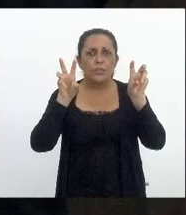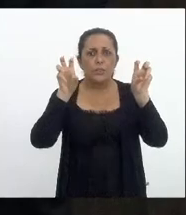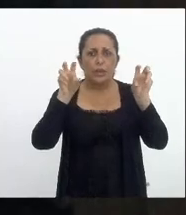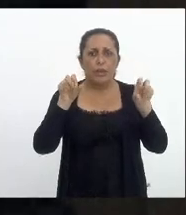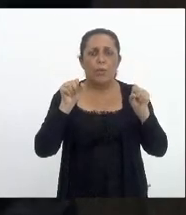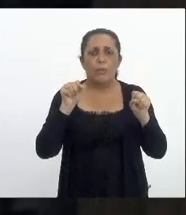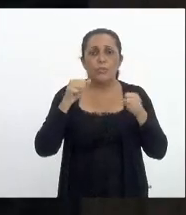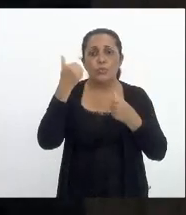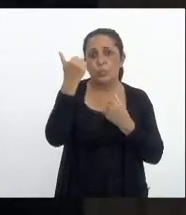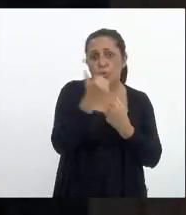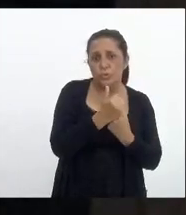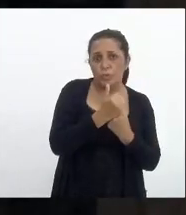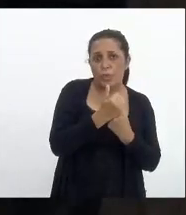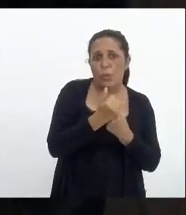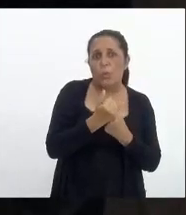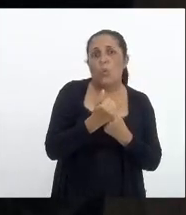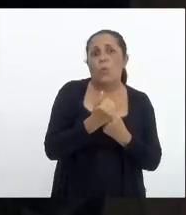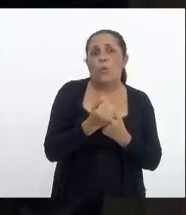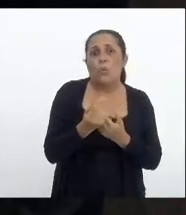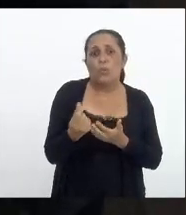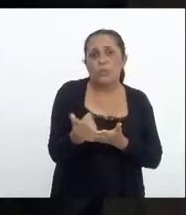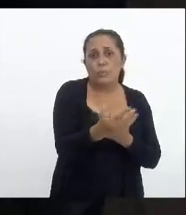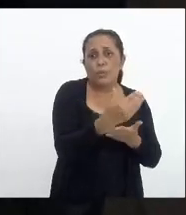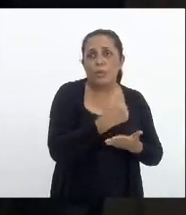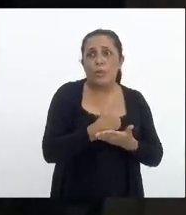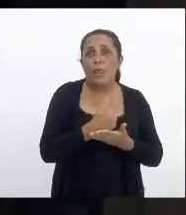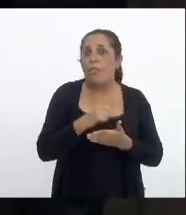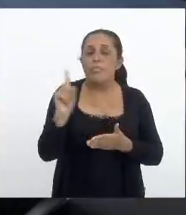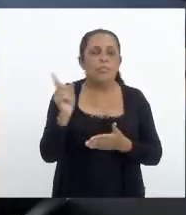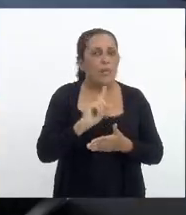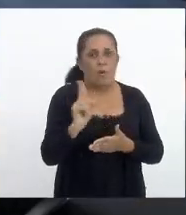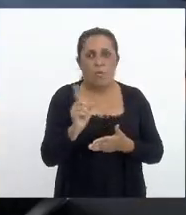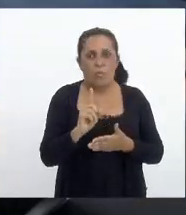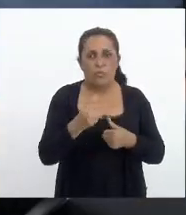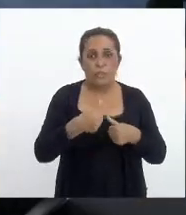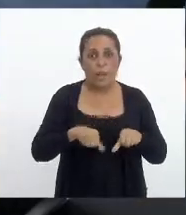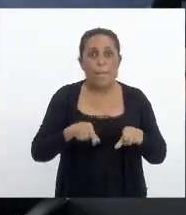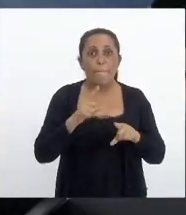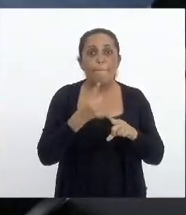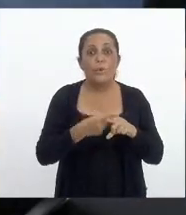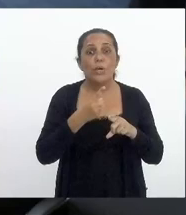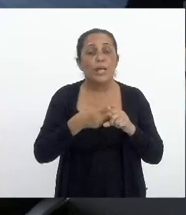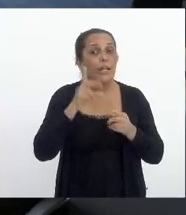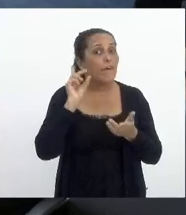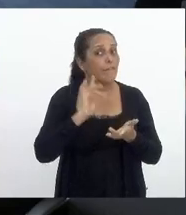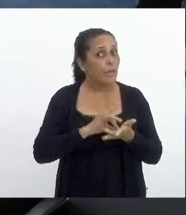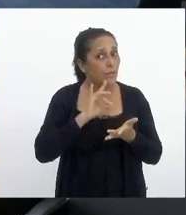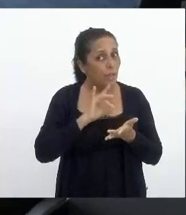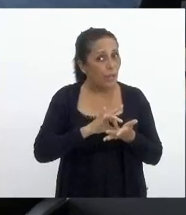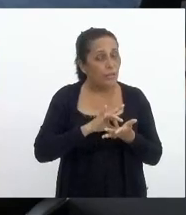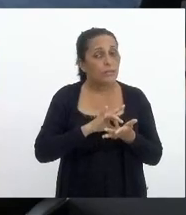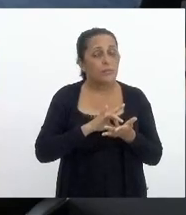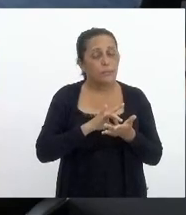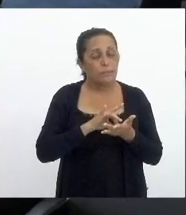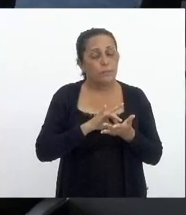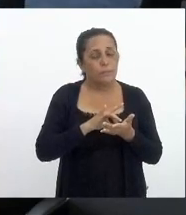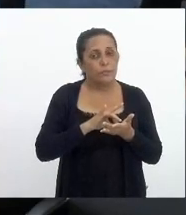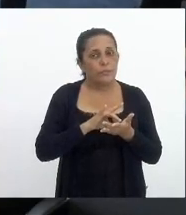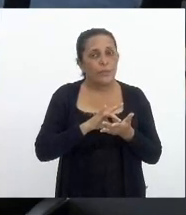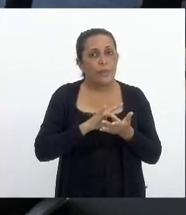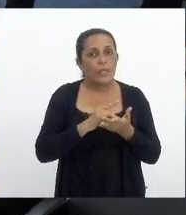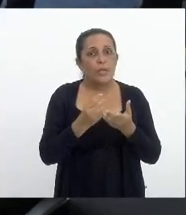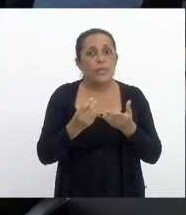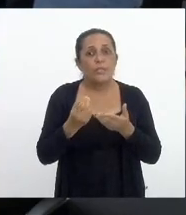substituição tributária que a gente aprovou aqui não não está porque ele foi na verdade na verdade esses